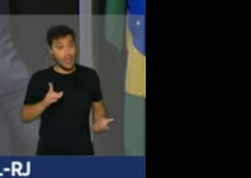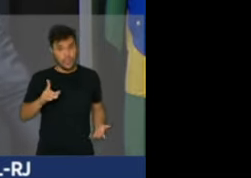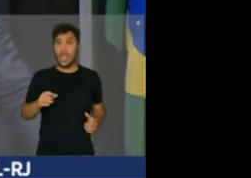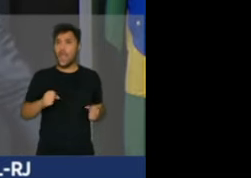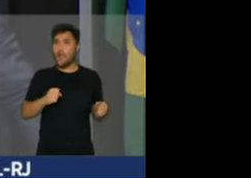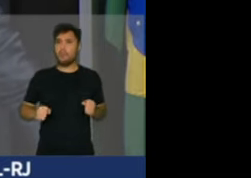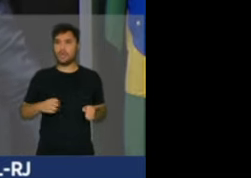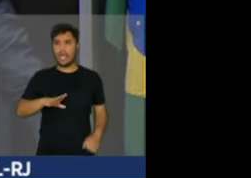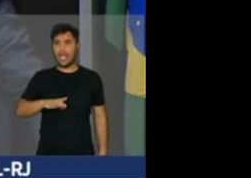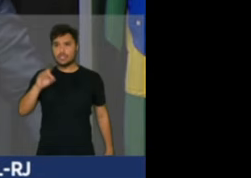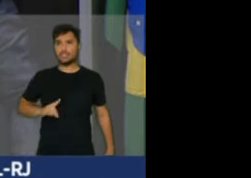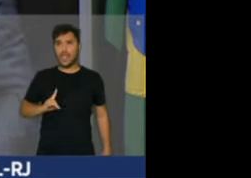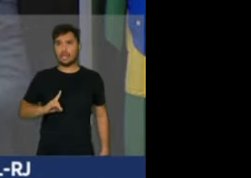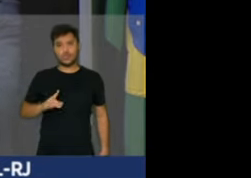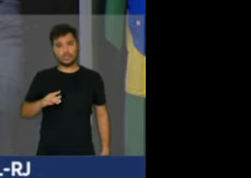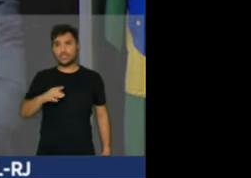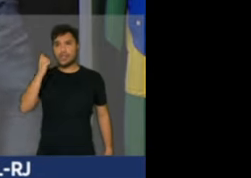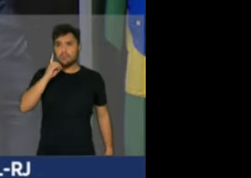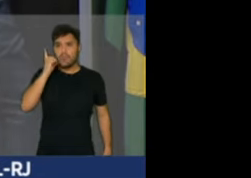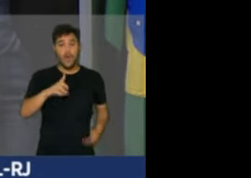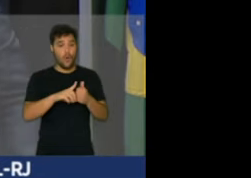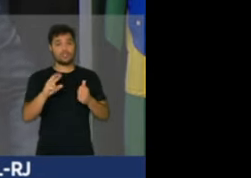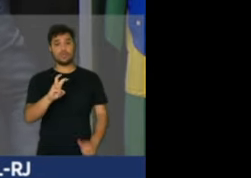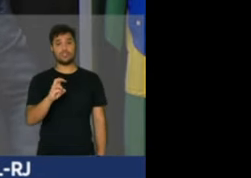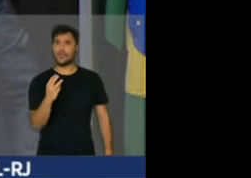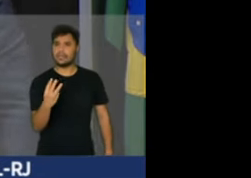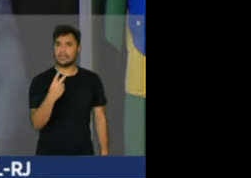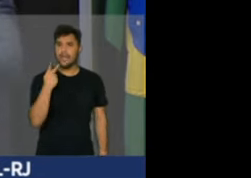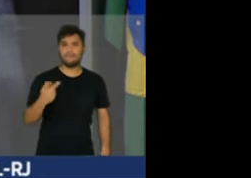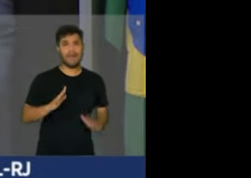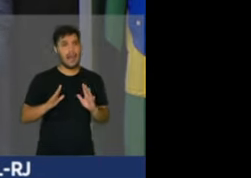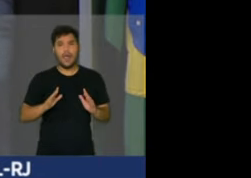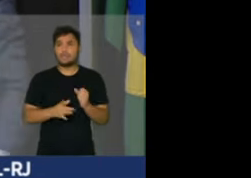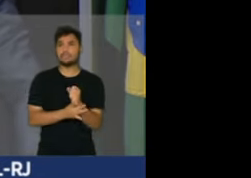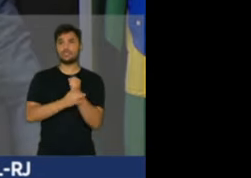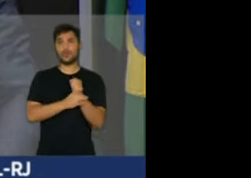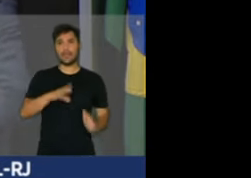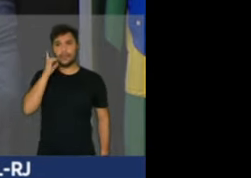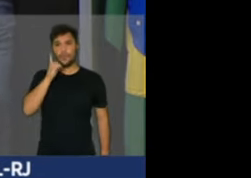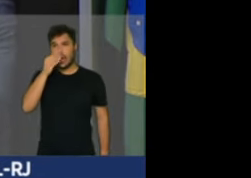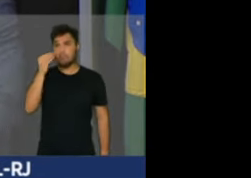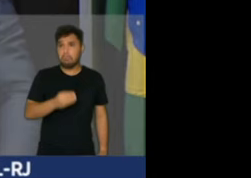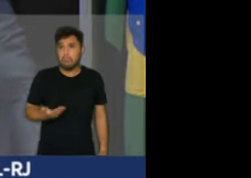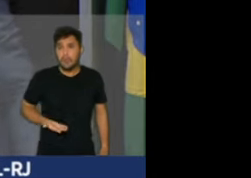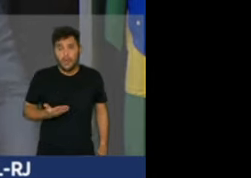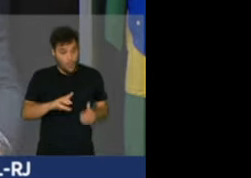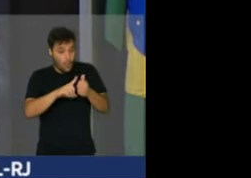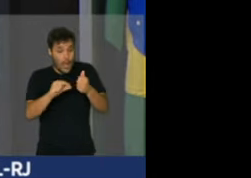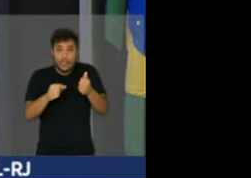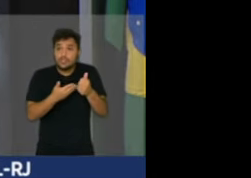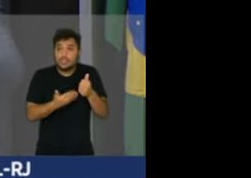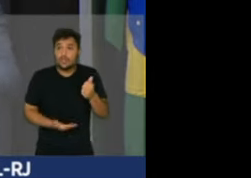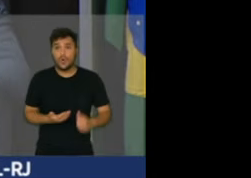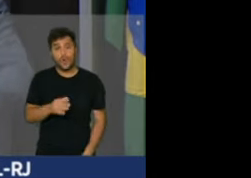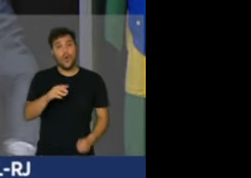prerrogativas parlamentares. O artigo 53 trata da imunidade material, foi desrespeitado. O artigo, o